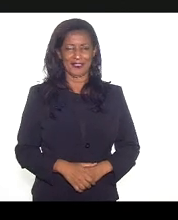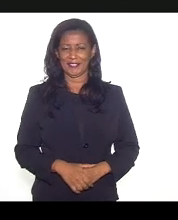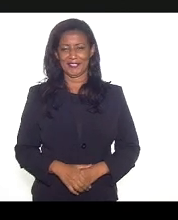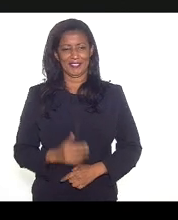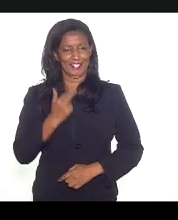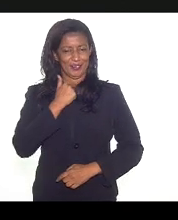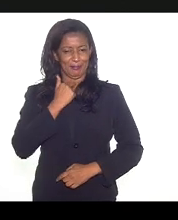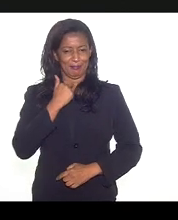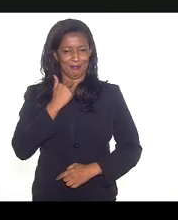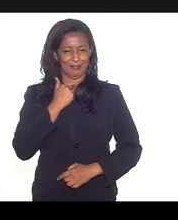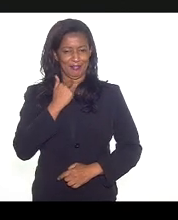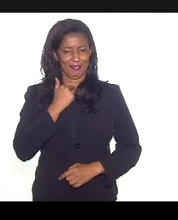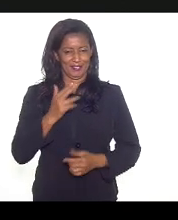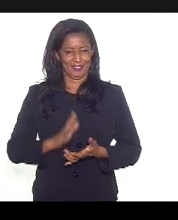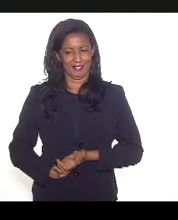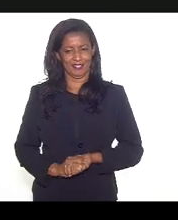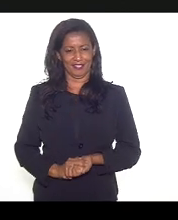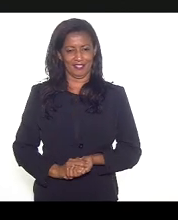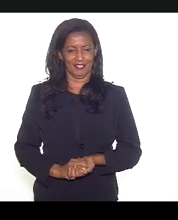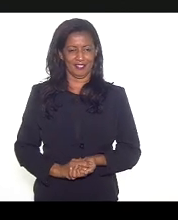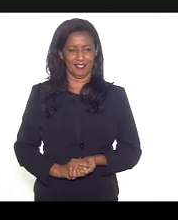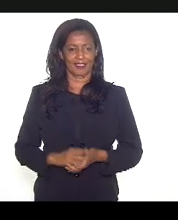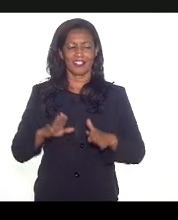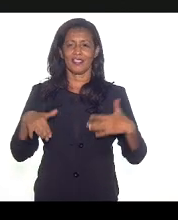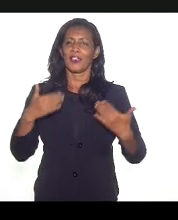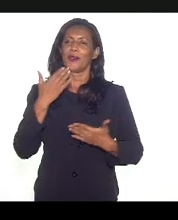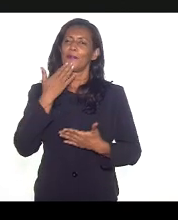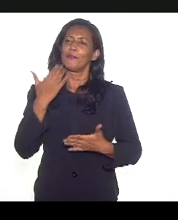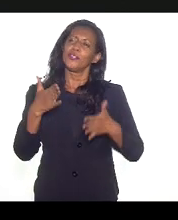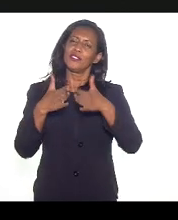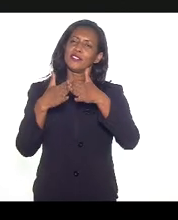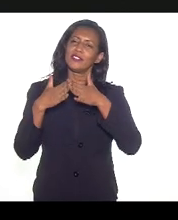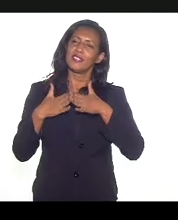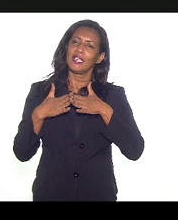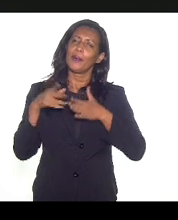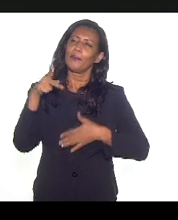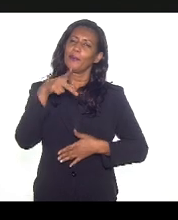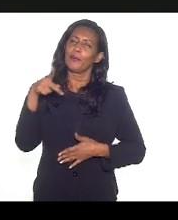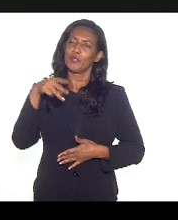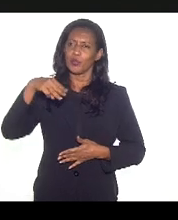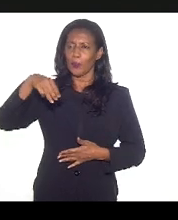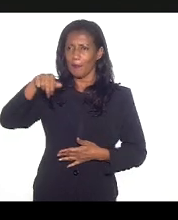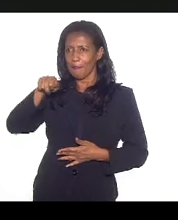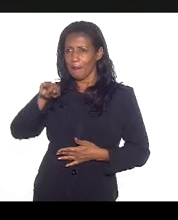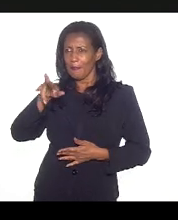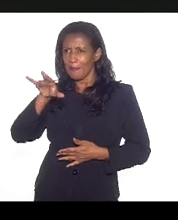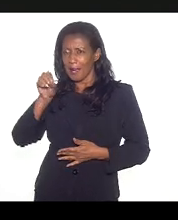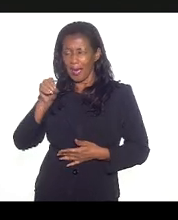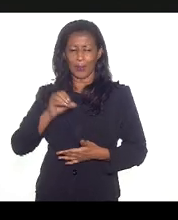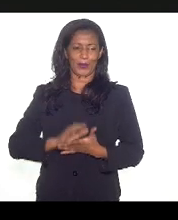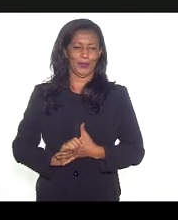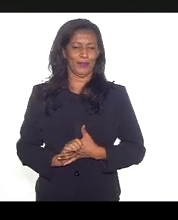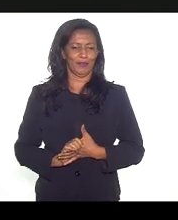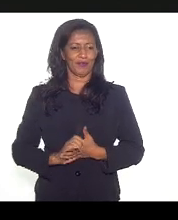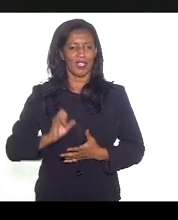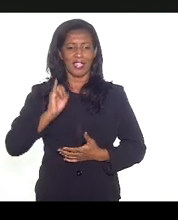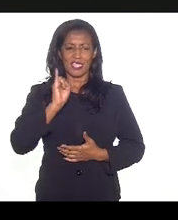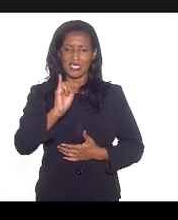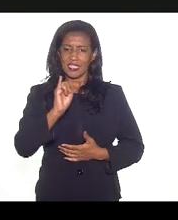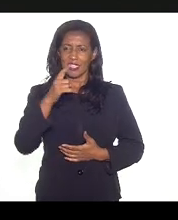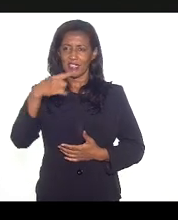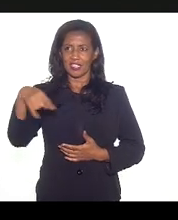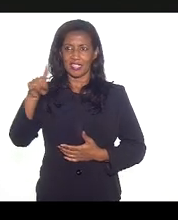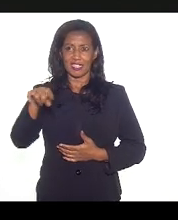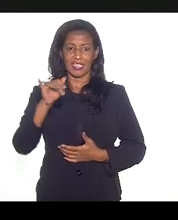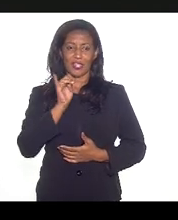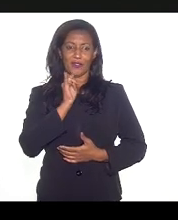Carneiro. Então, eu queria pedir licença, professor Mauro. Se vocês não ficarem